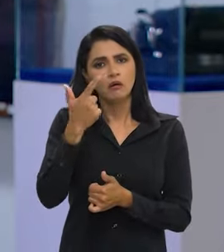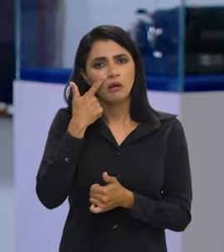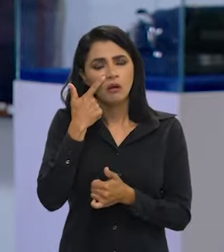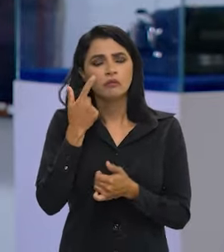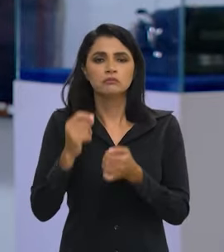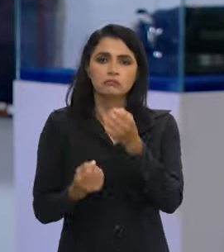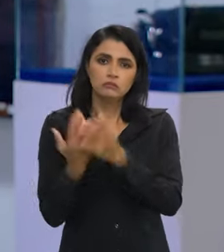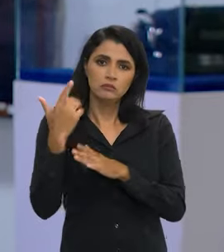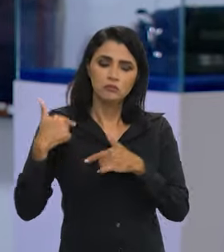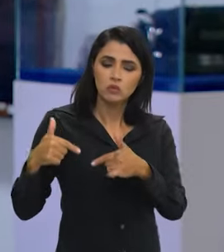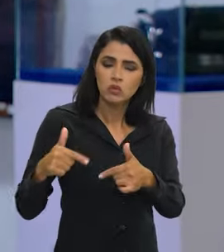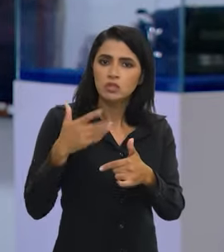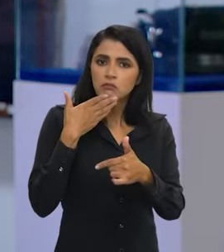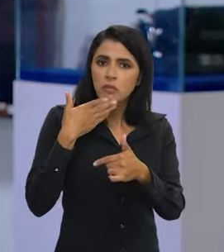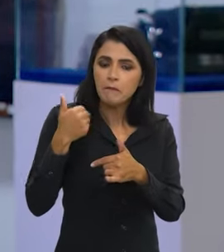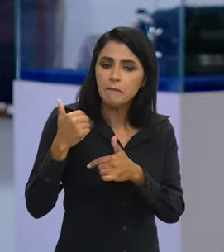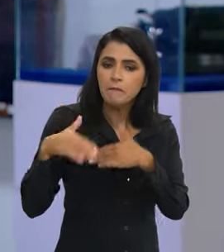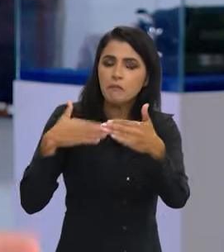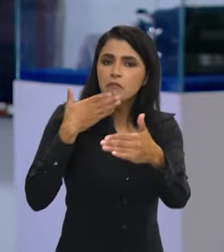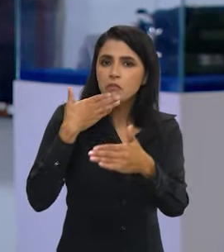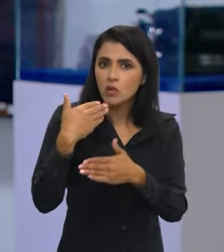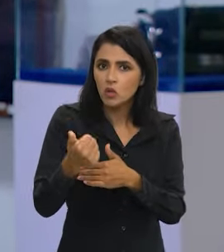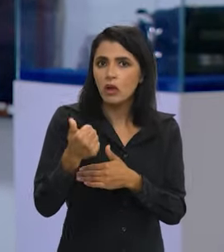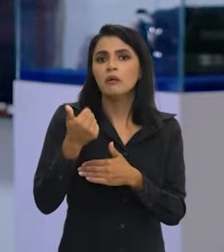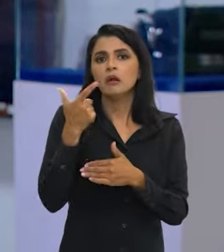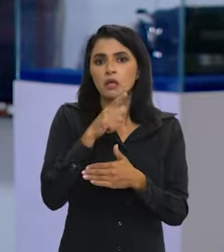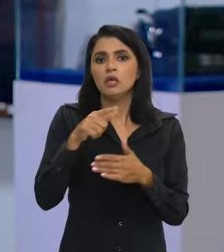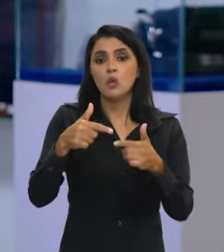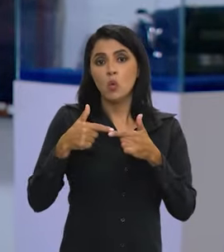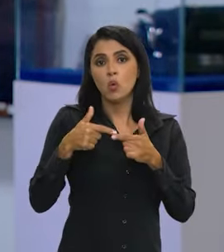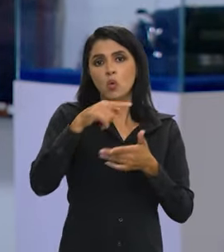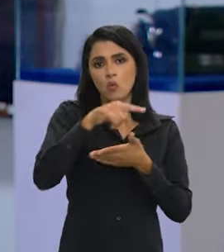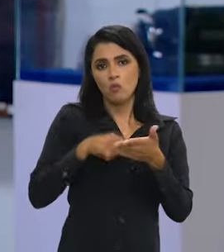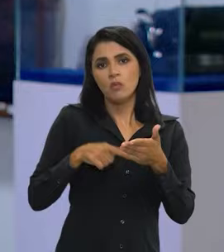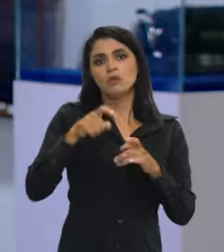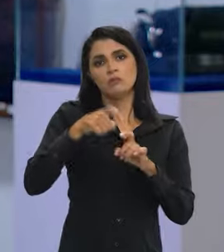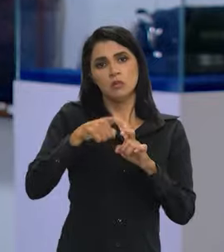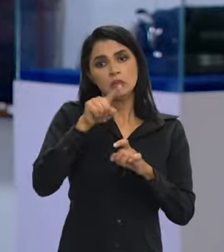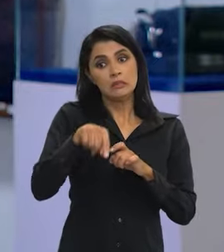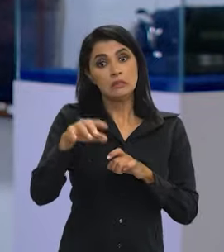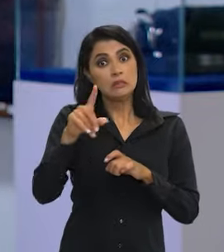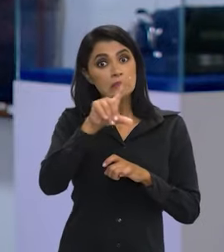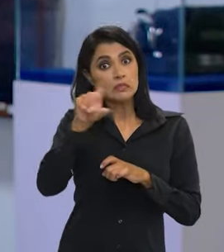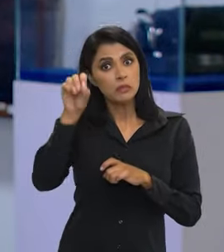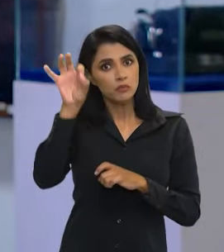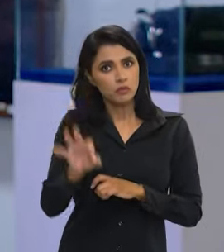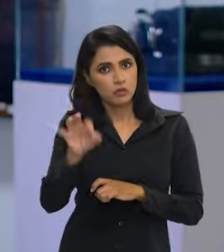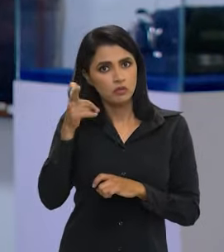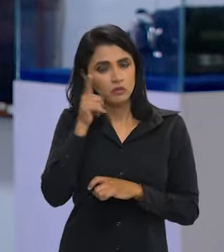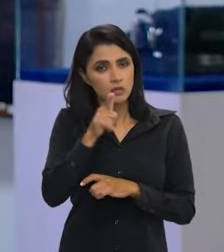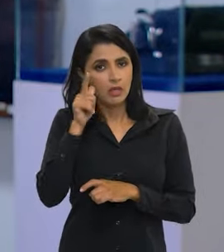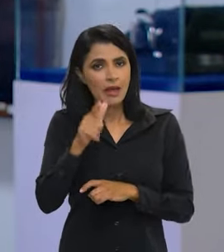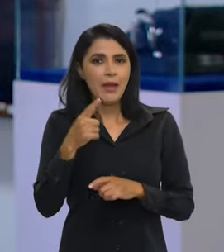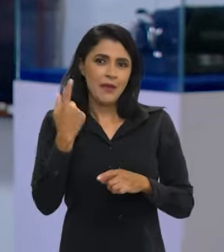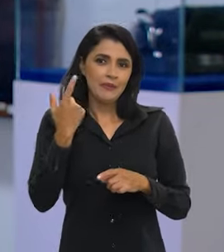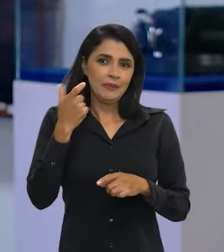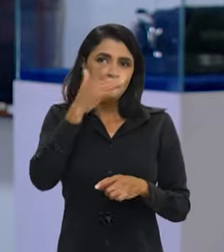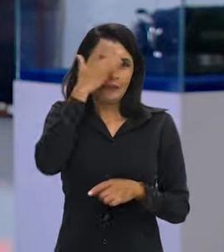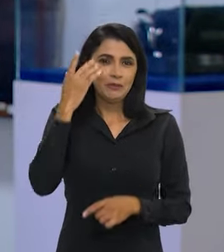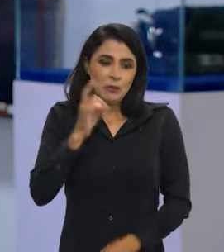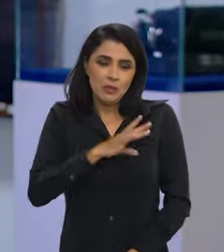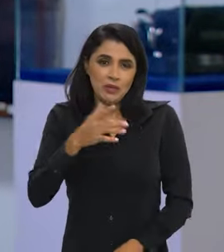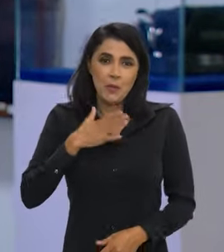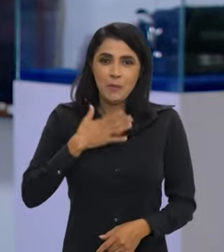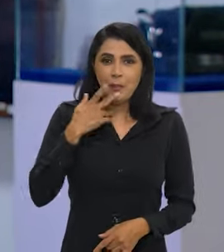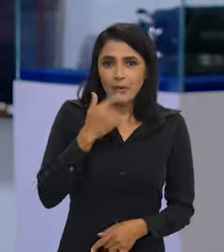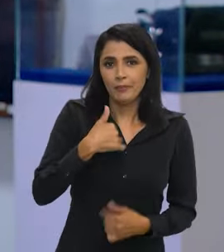processo para melhorar o atestado, para que a gente chegue em 100%. Essas pessoas que têm medo, e eu sei porque parentes me perguntam, meu pai